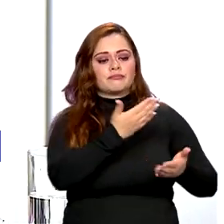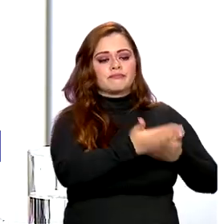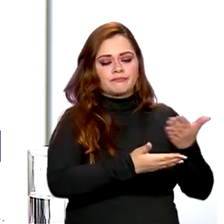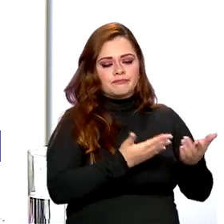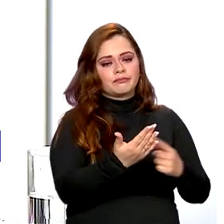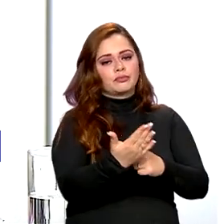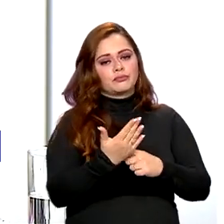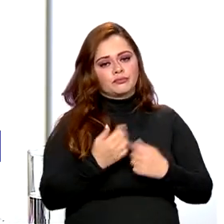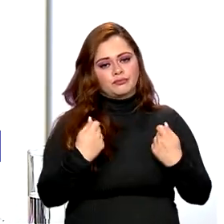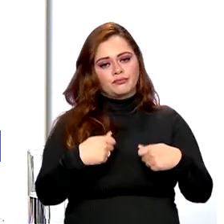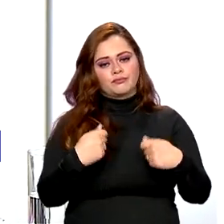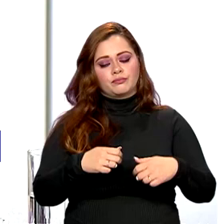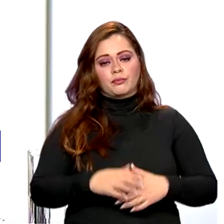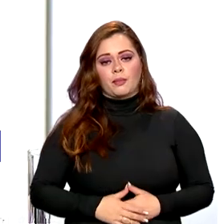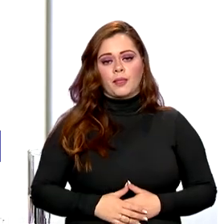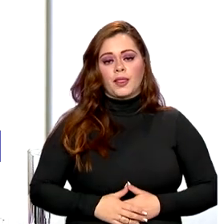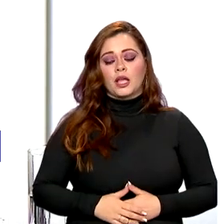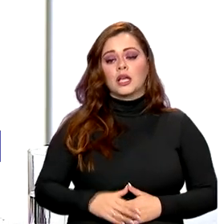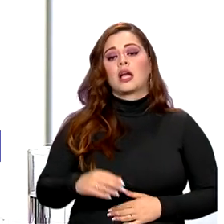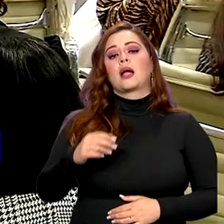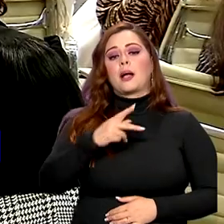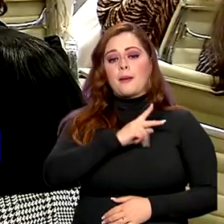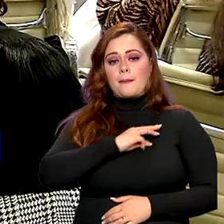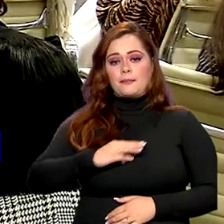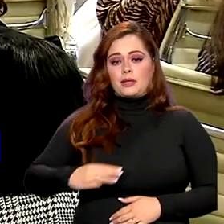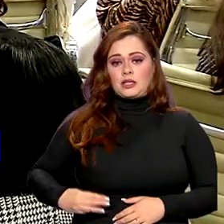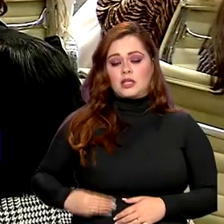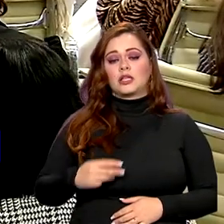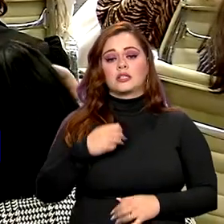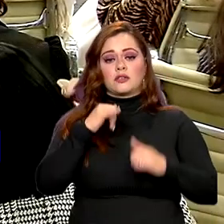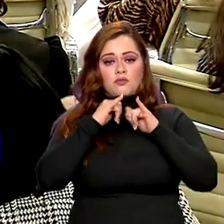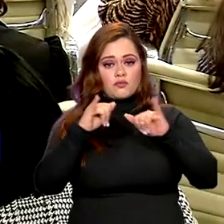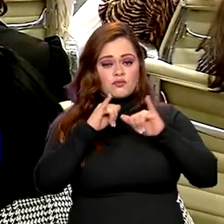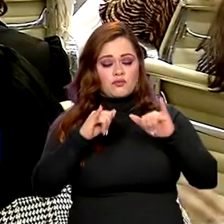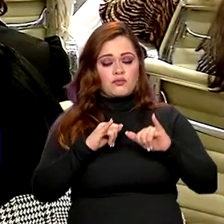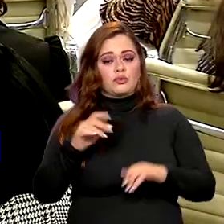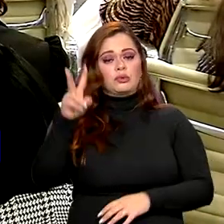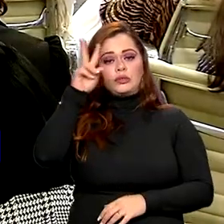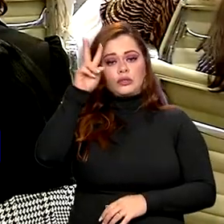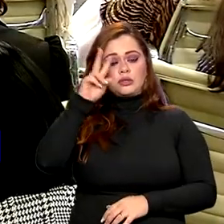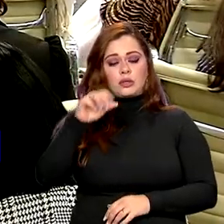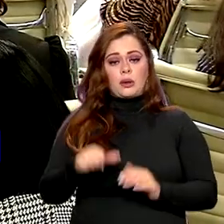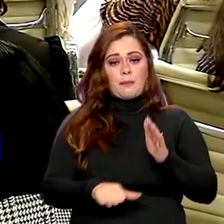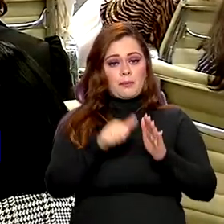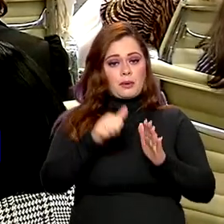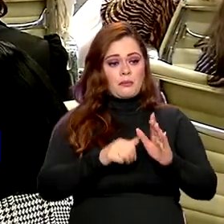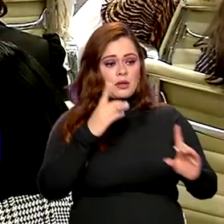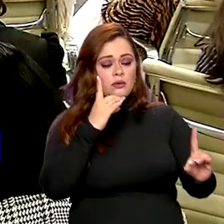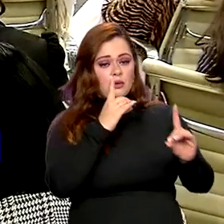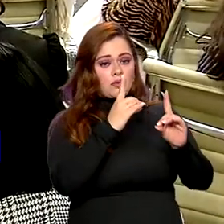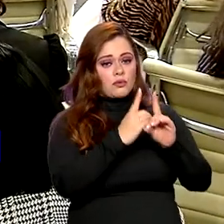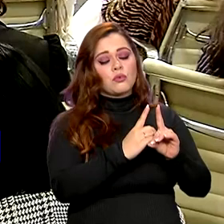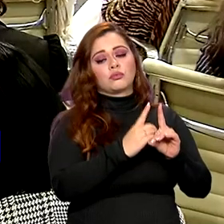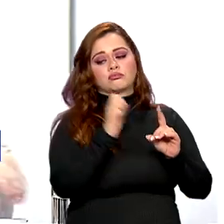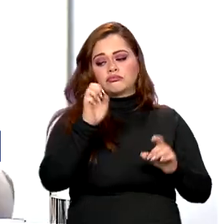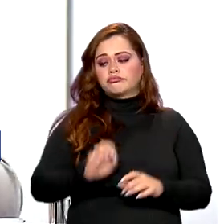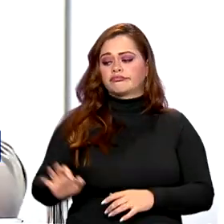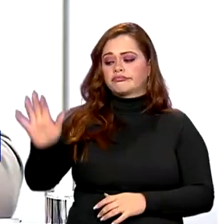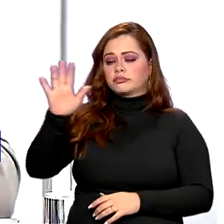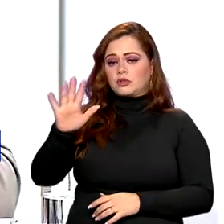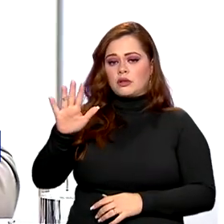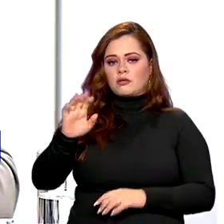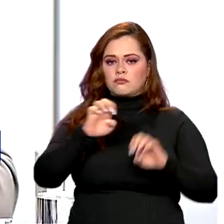ministra Sida falou nesta segunda-feira, durante o primeiro encontro nacional das Casas da Mulher Brasileira.